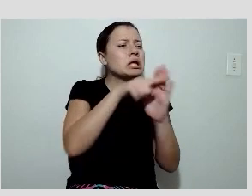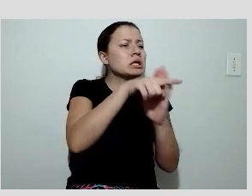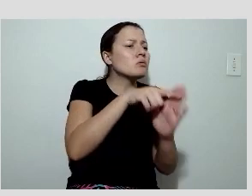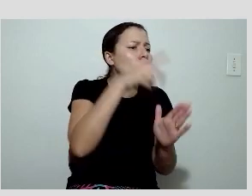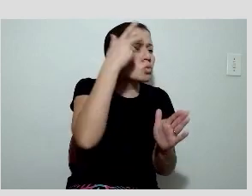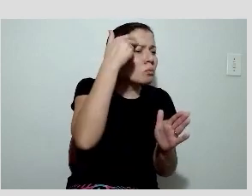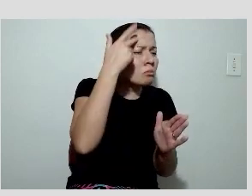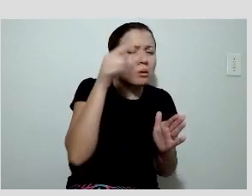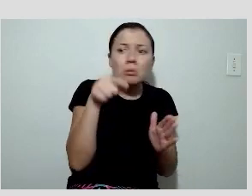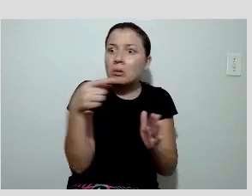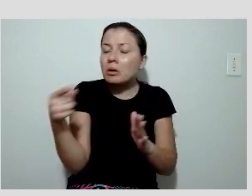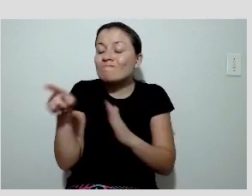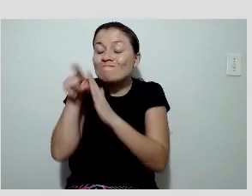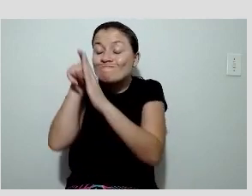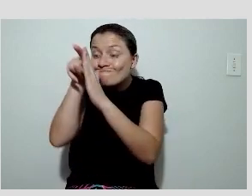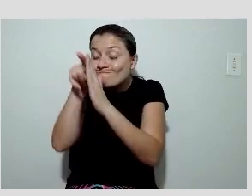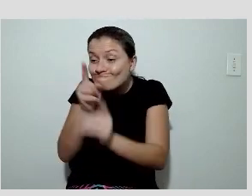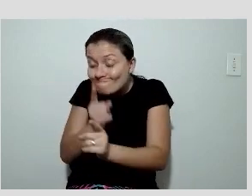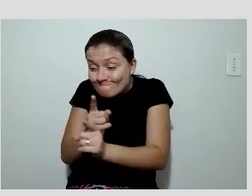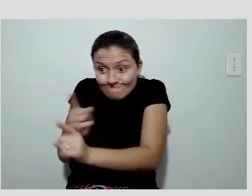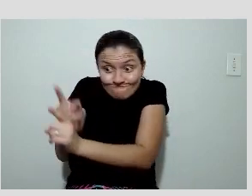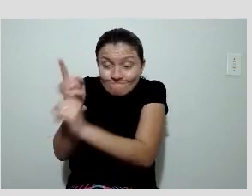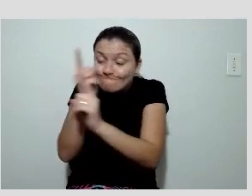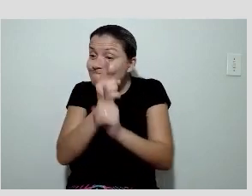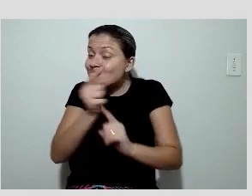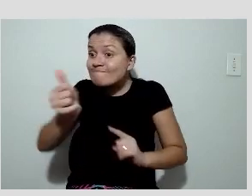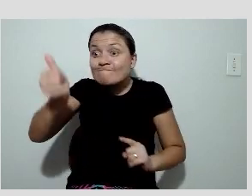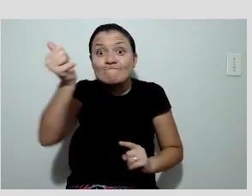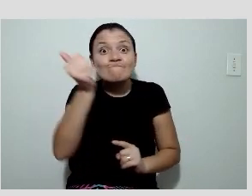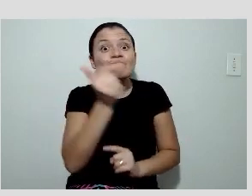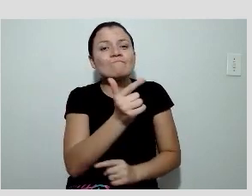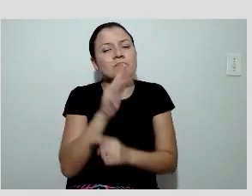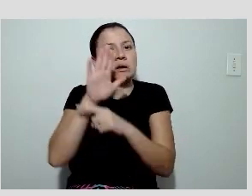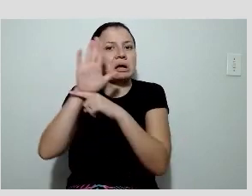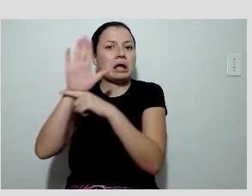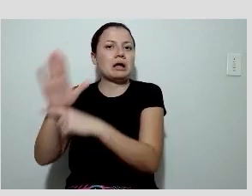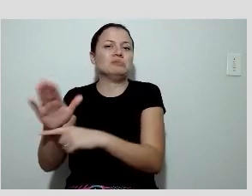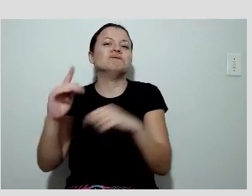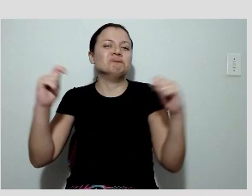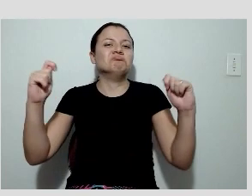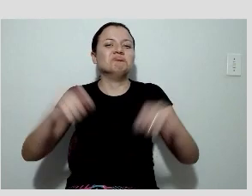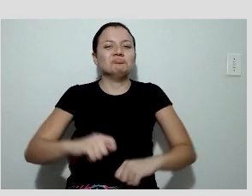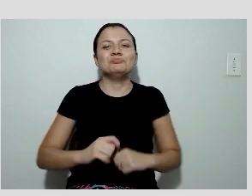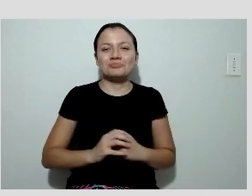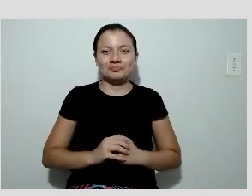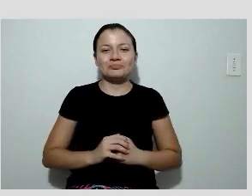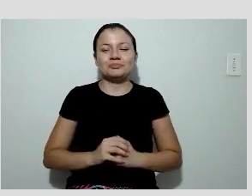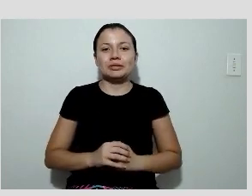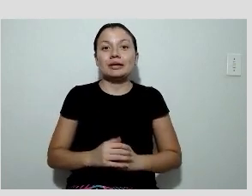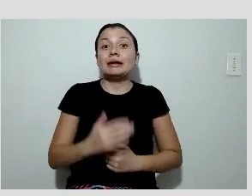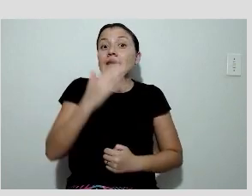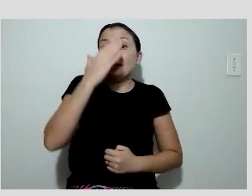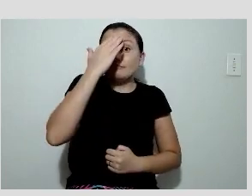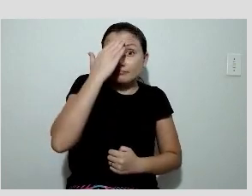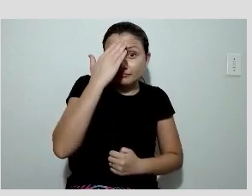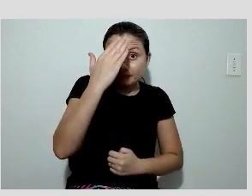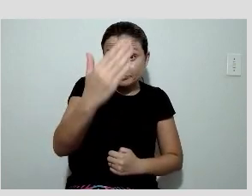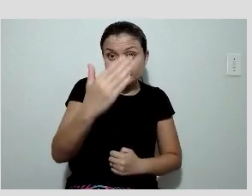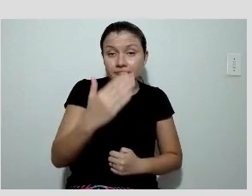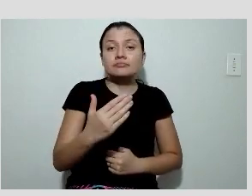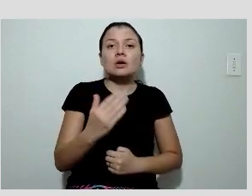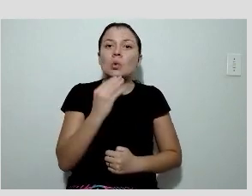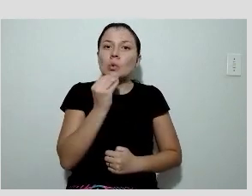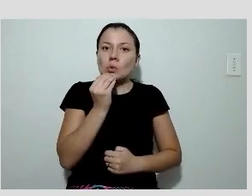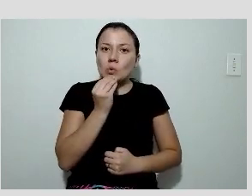prognóstico, a gente a melhorar o diagnóstico e mudar a conduta do paciente. Eu agradeço a